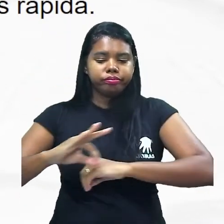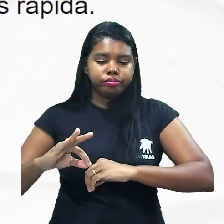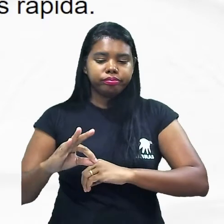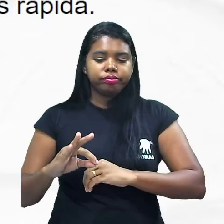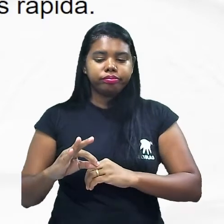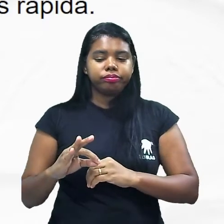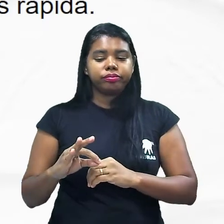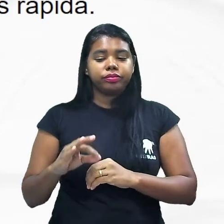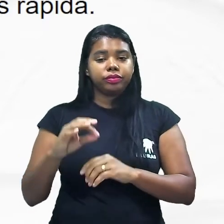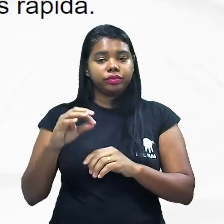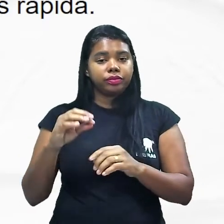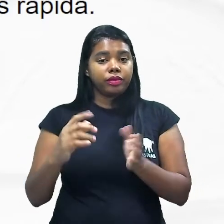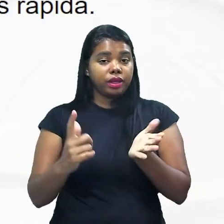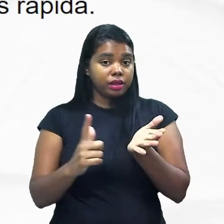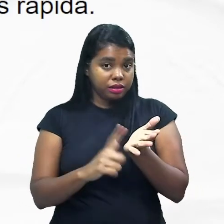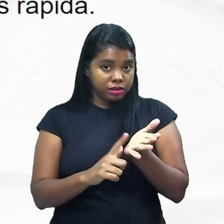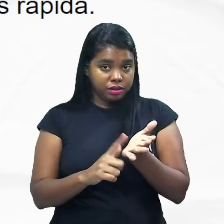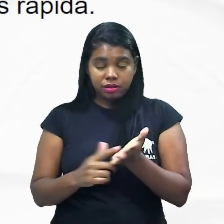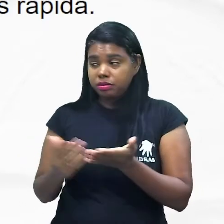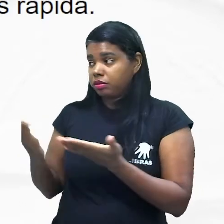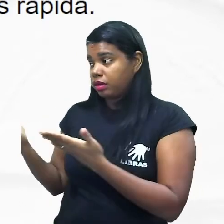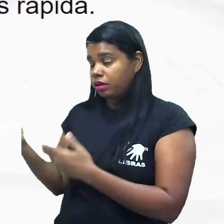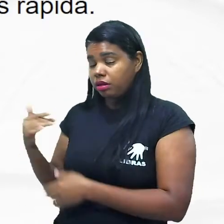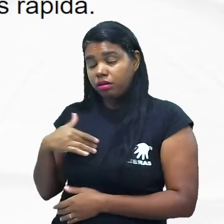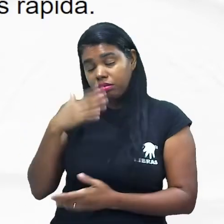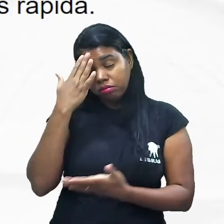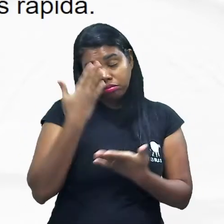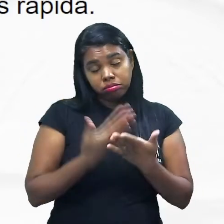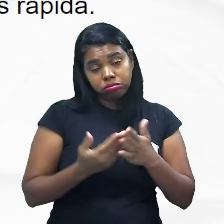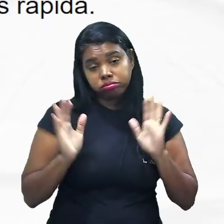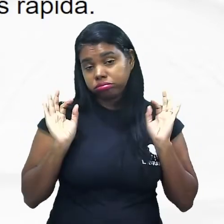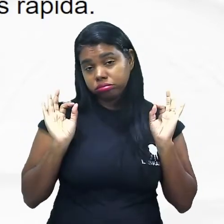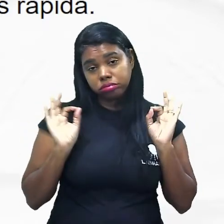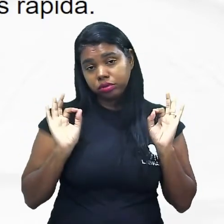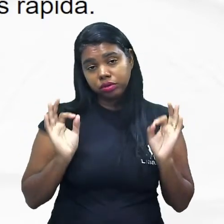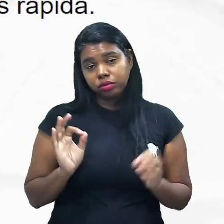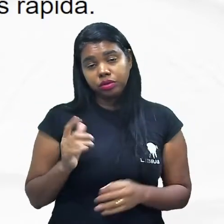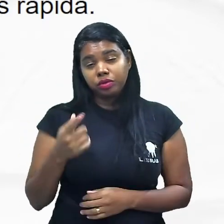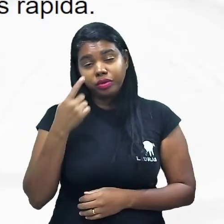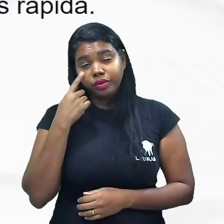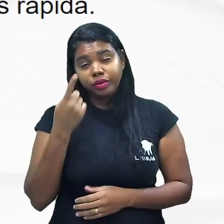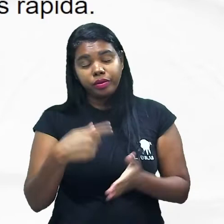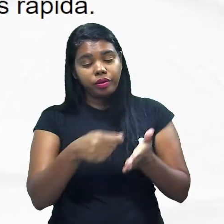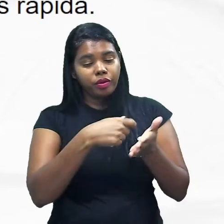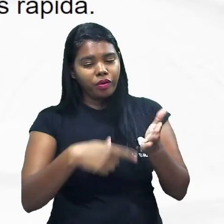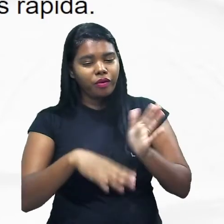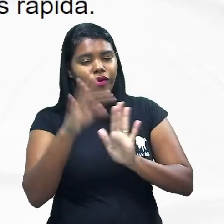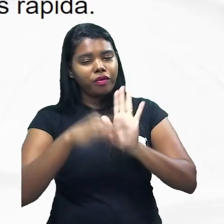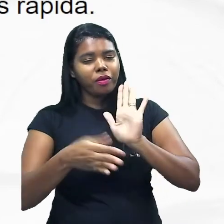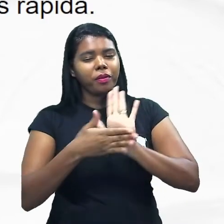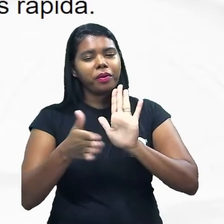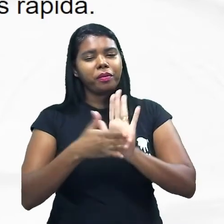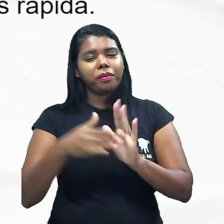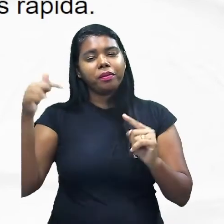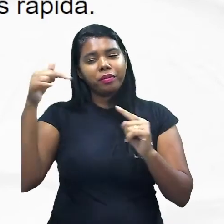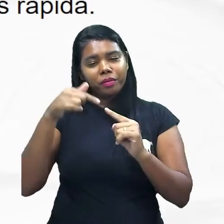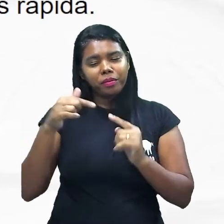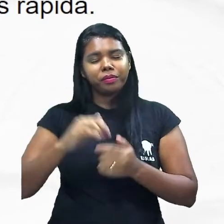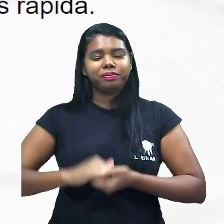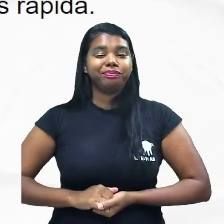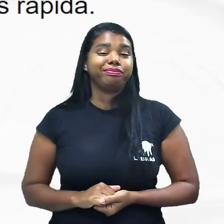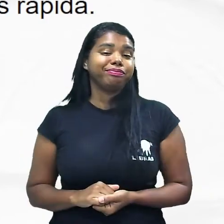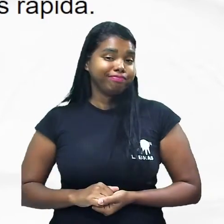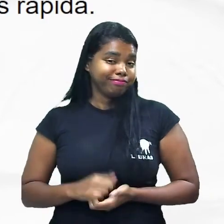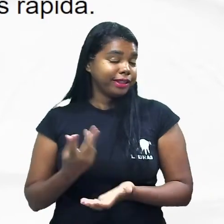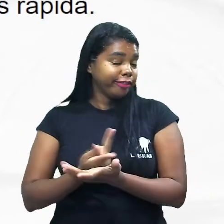se eu marcar essa daí eu vou marcar o que eu acho eu não vou marcar conforme o autor conforme o propósito comunicativo do autor eu vou errar a